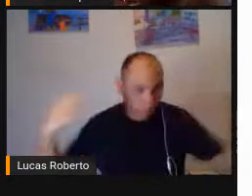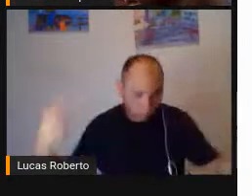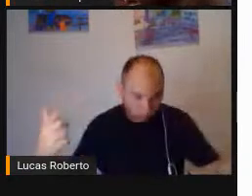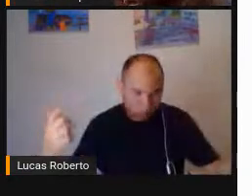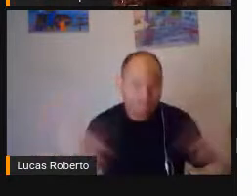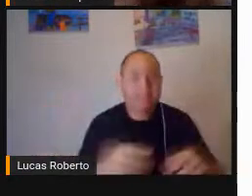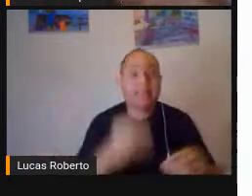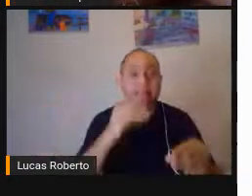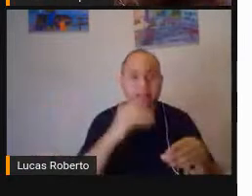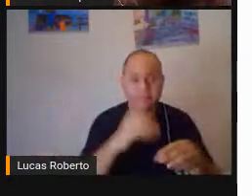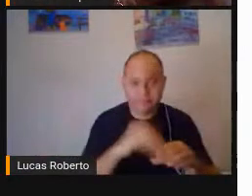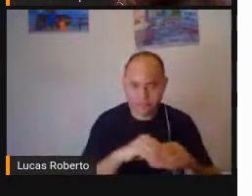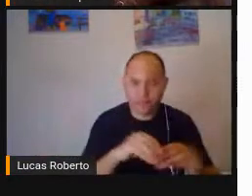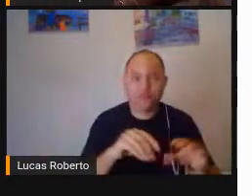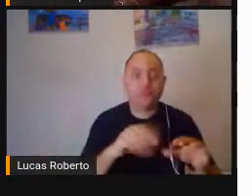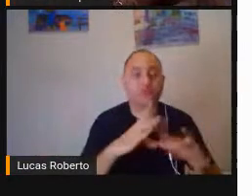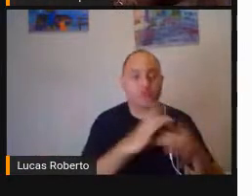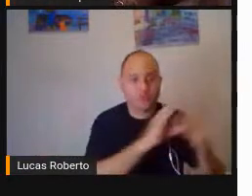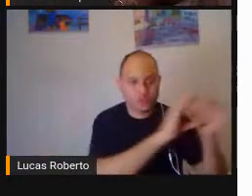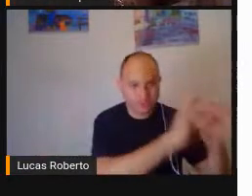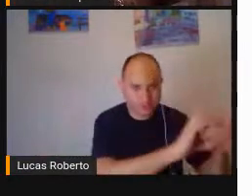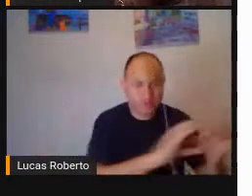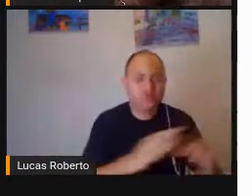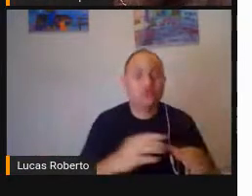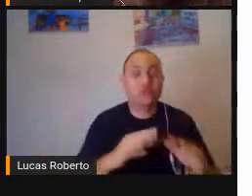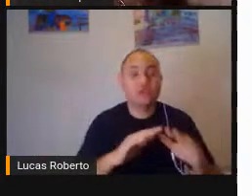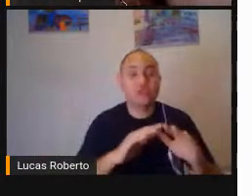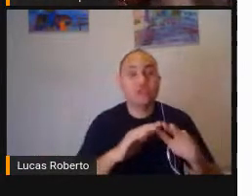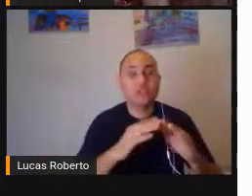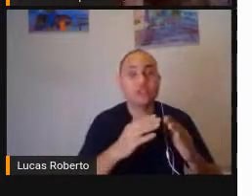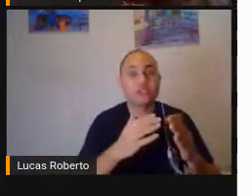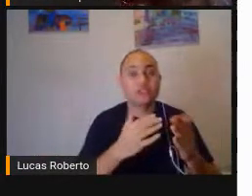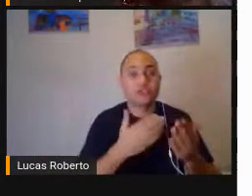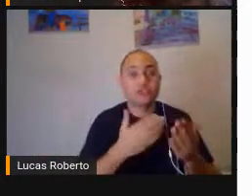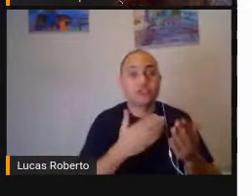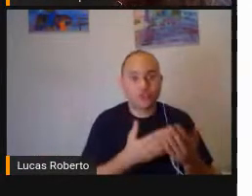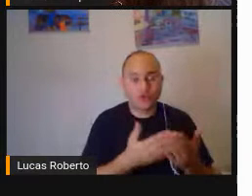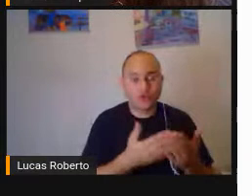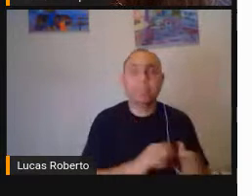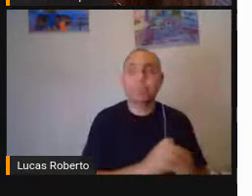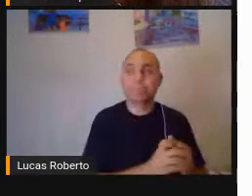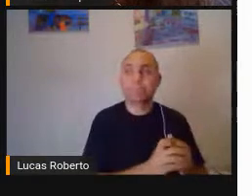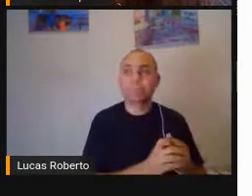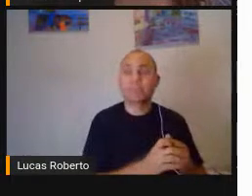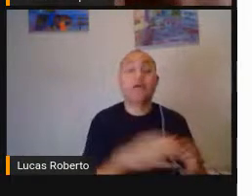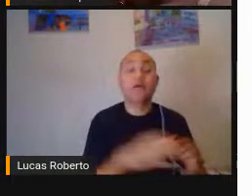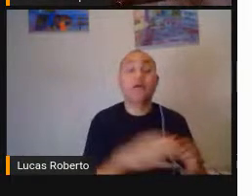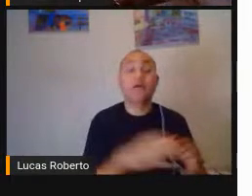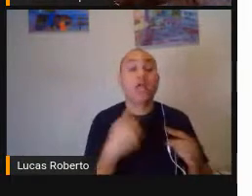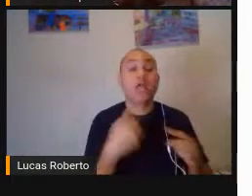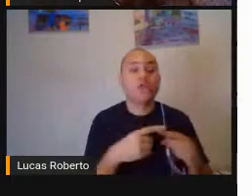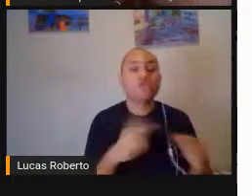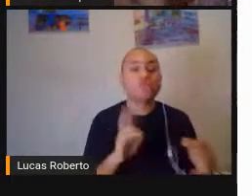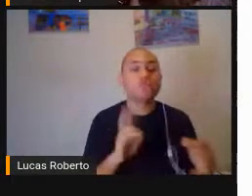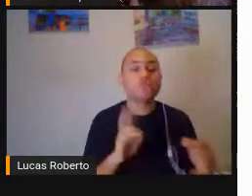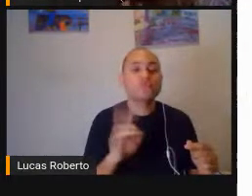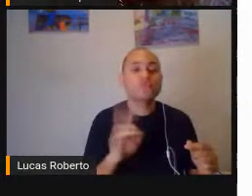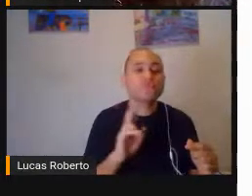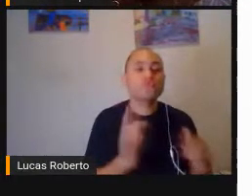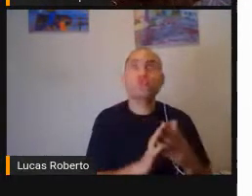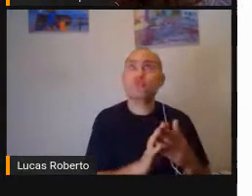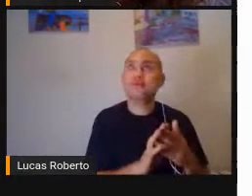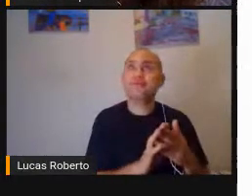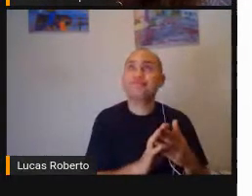Então eu gosto muito De usar aquele filme A vida é bela Que traz Um conceito Que o pai Gamifica a vida